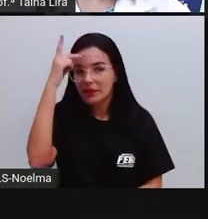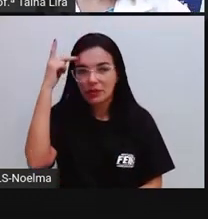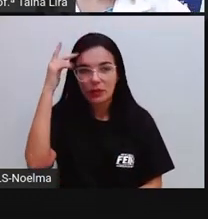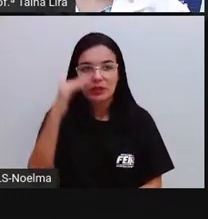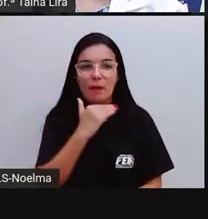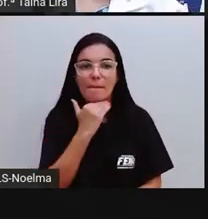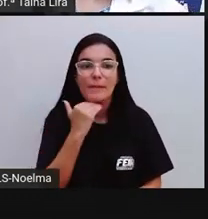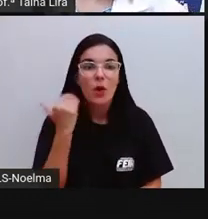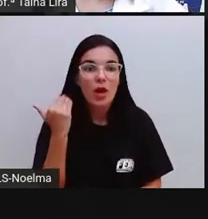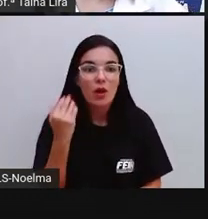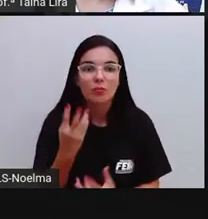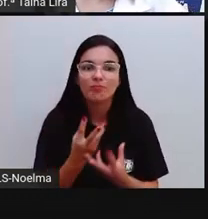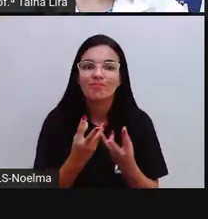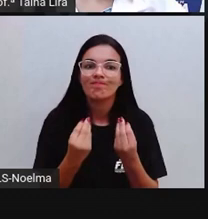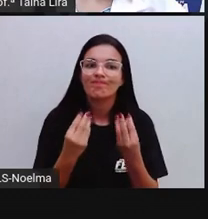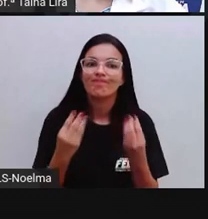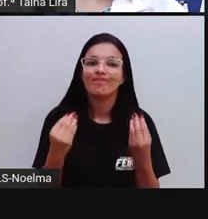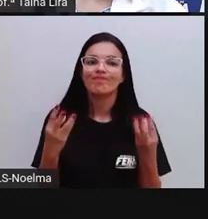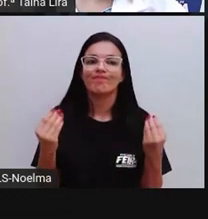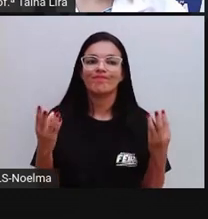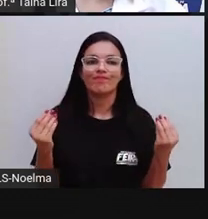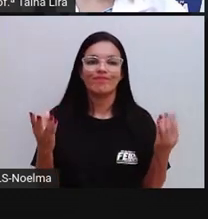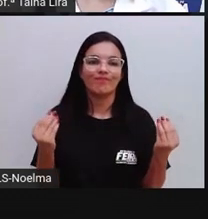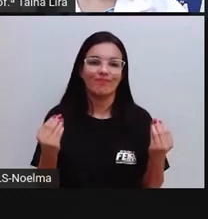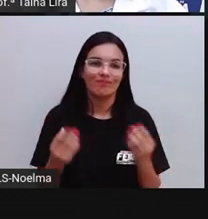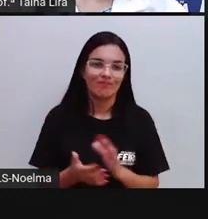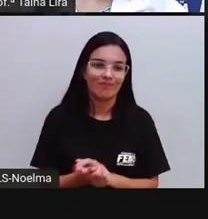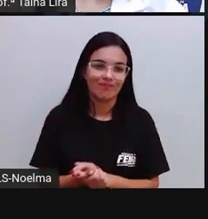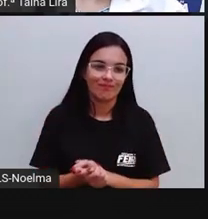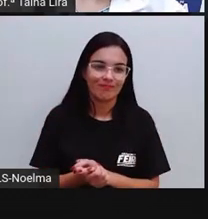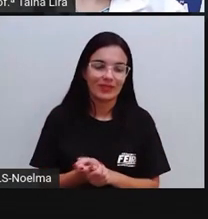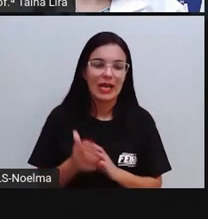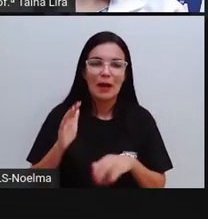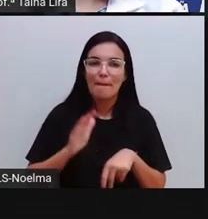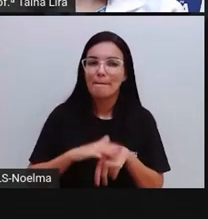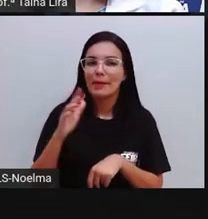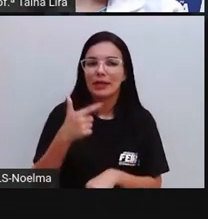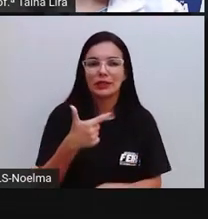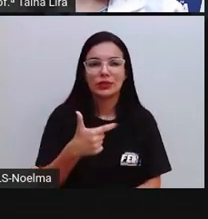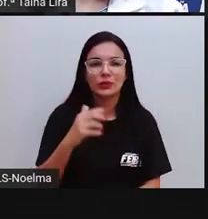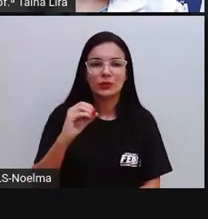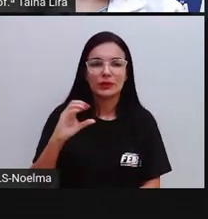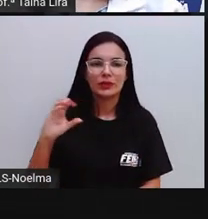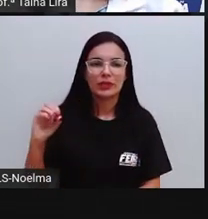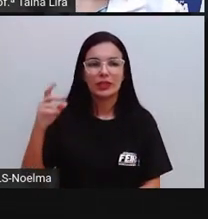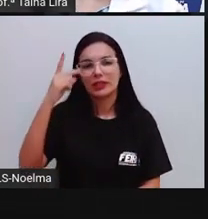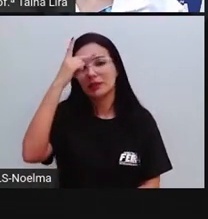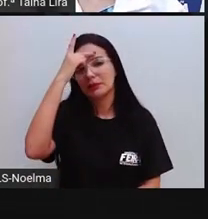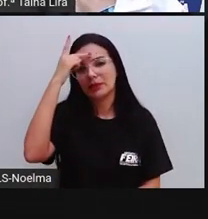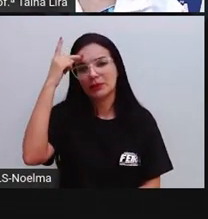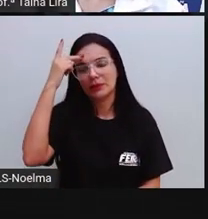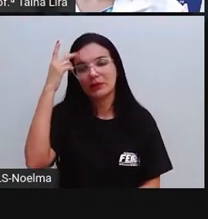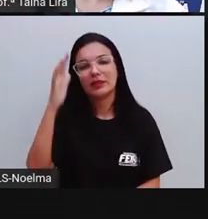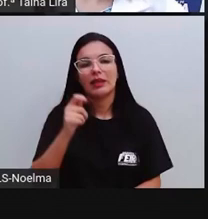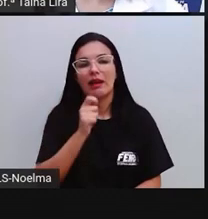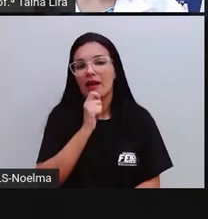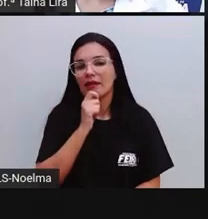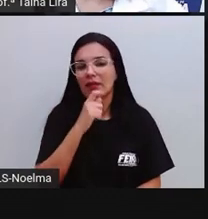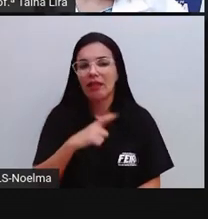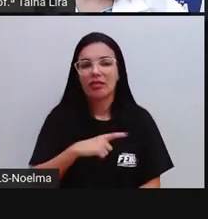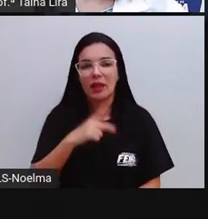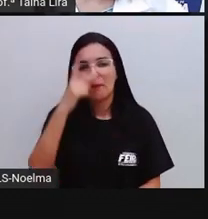infelizmente faleceram aí nessa tragédia foi muito maior. Foram mais de 200 pessoas, certo? E ainda tem gente